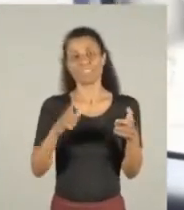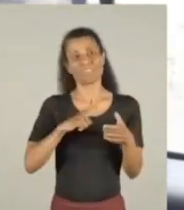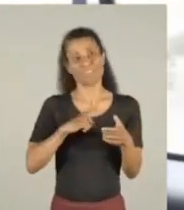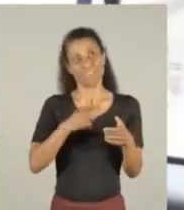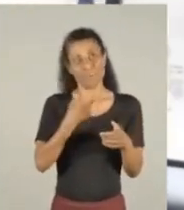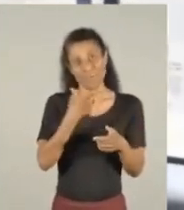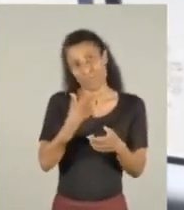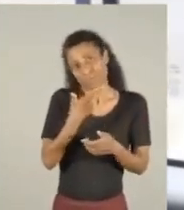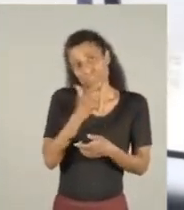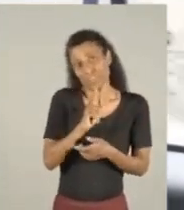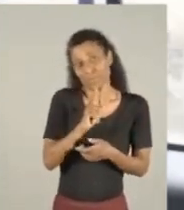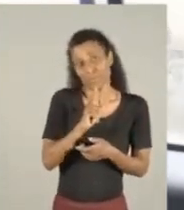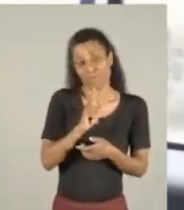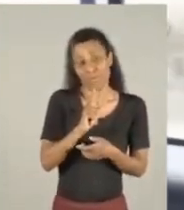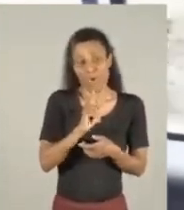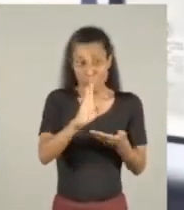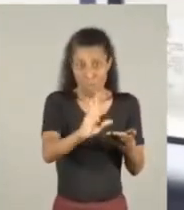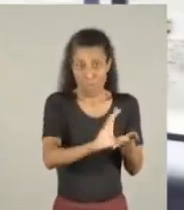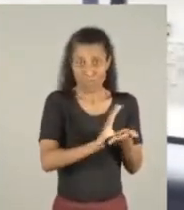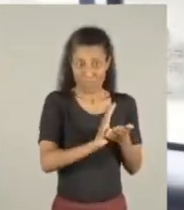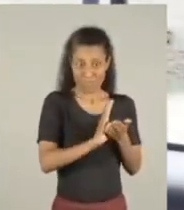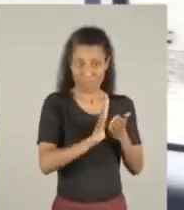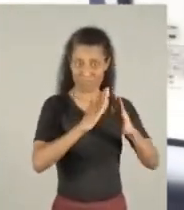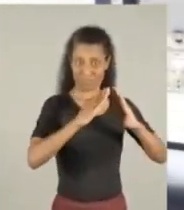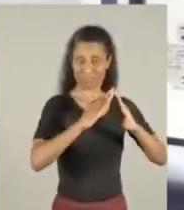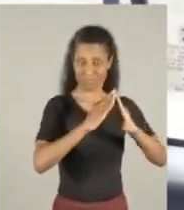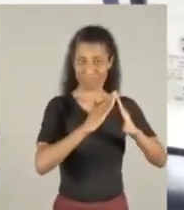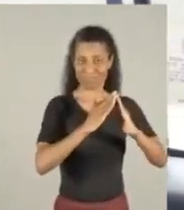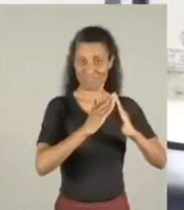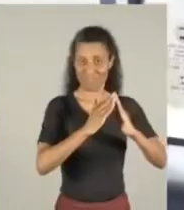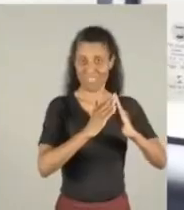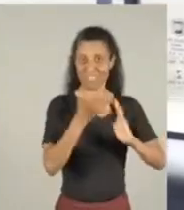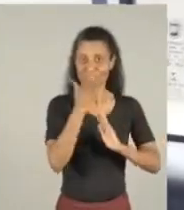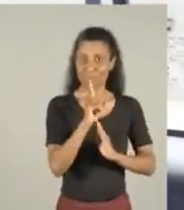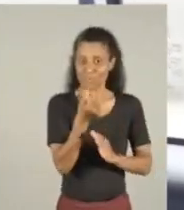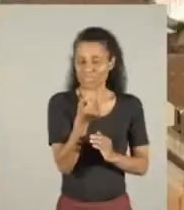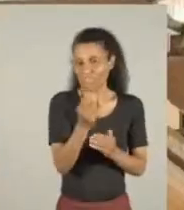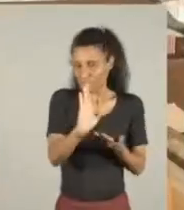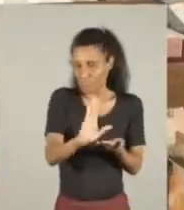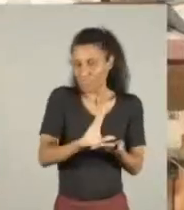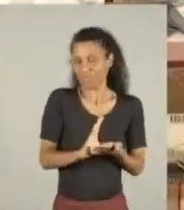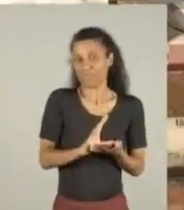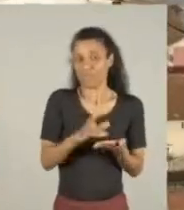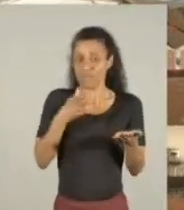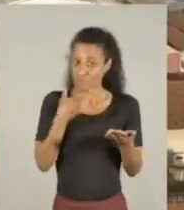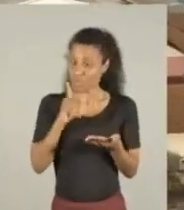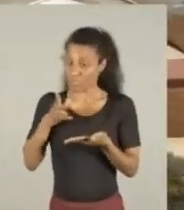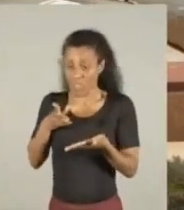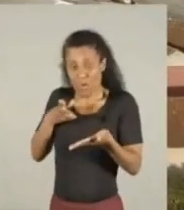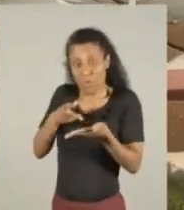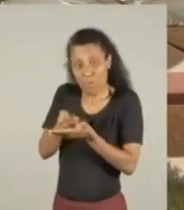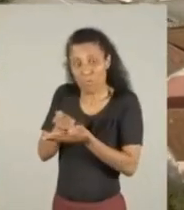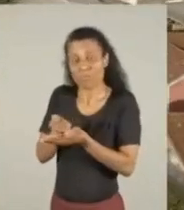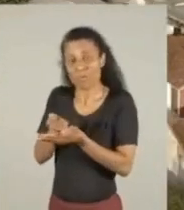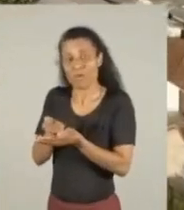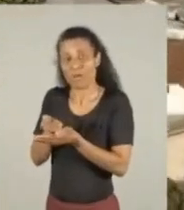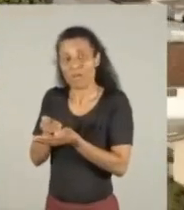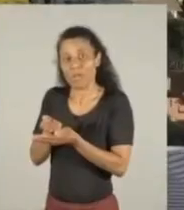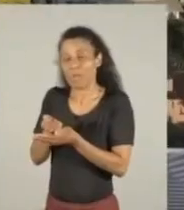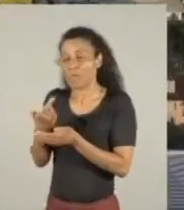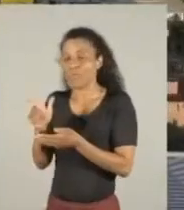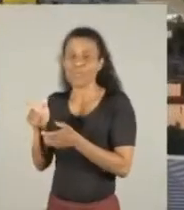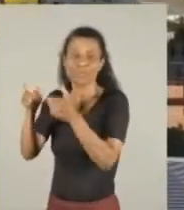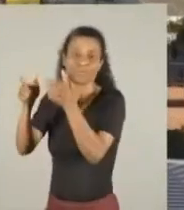no bônus moradia, que é a maneira que a pessoa recebe um valor e compra no bairro que ele